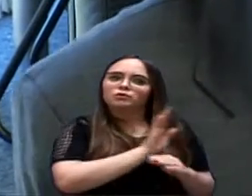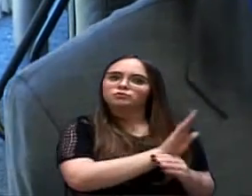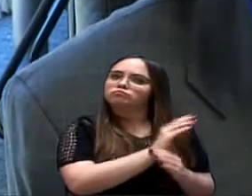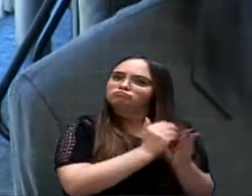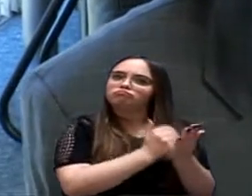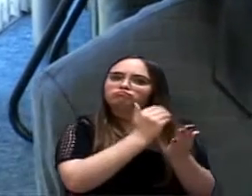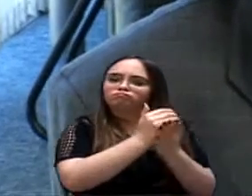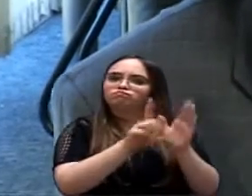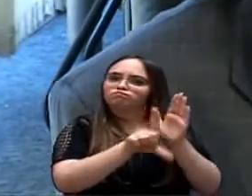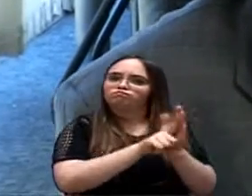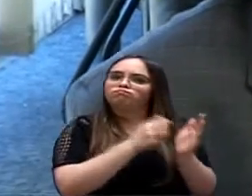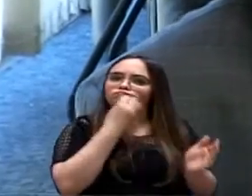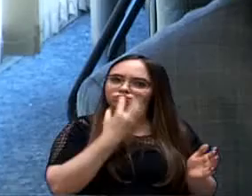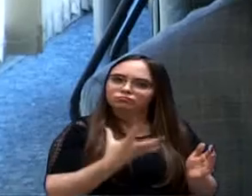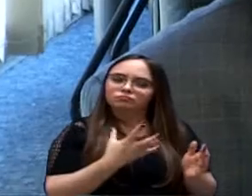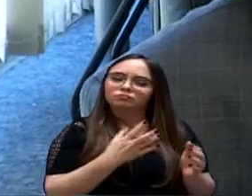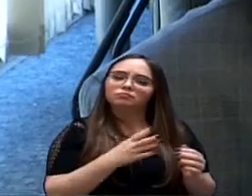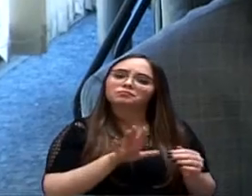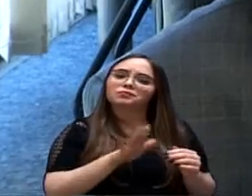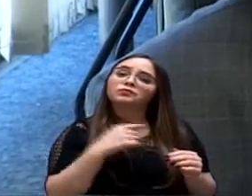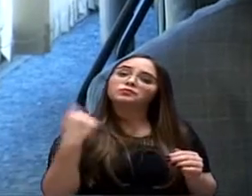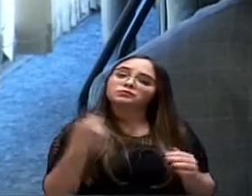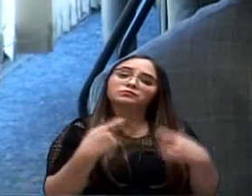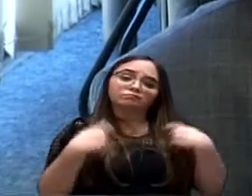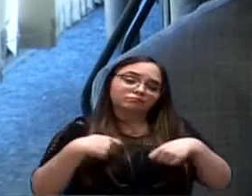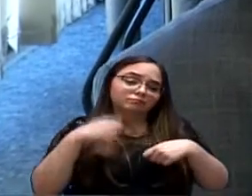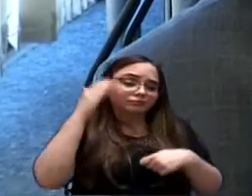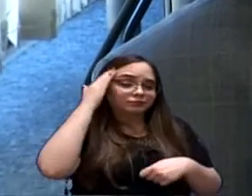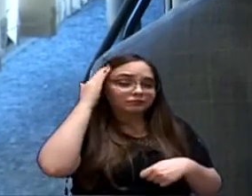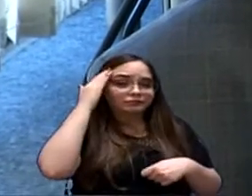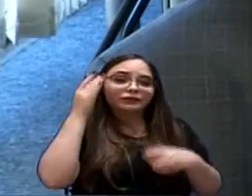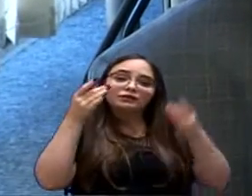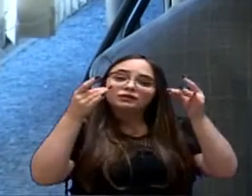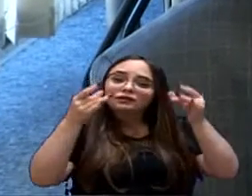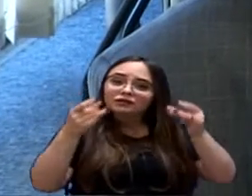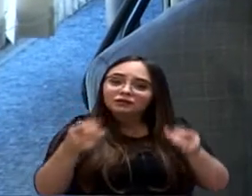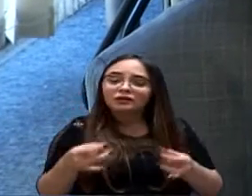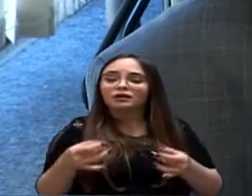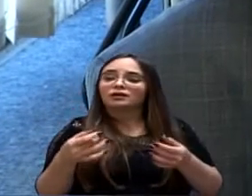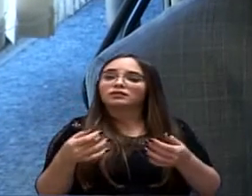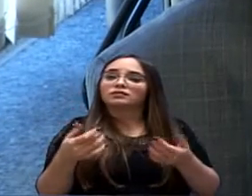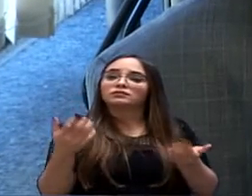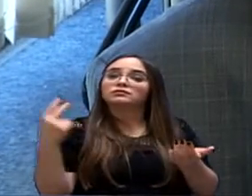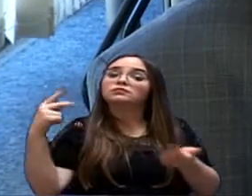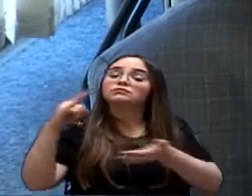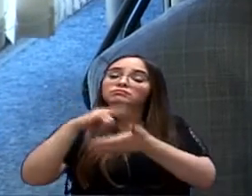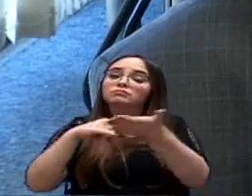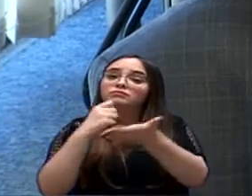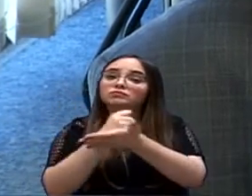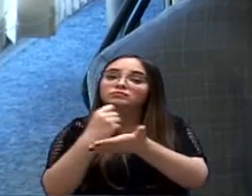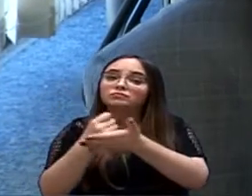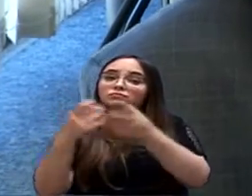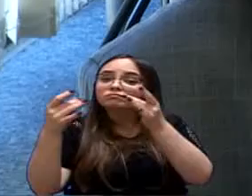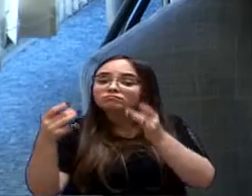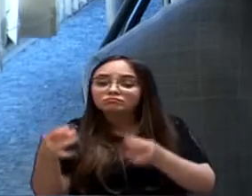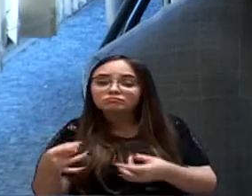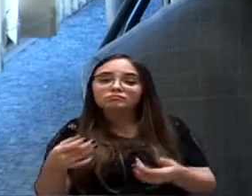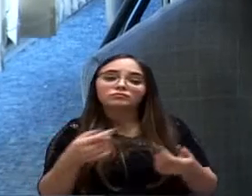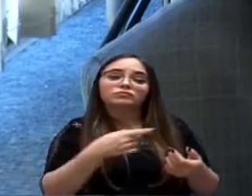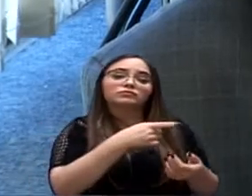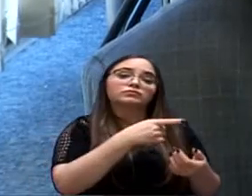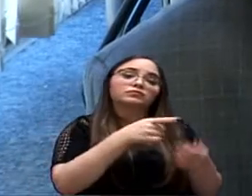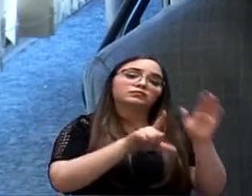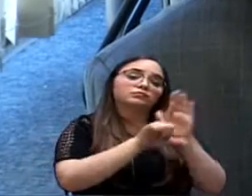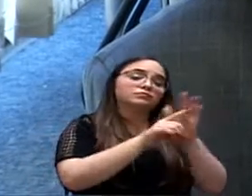nós temos que, sim, saber em detalhes o acordo feito com o Ministério Público. A vereadora Fernanda quer falar em empate comigo? O